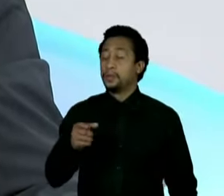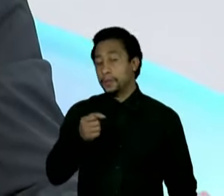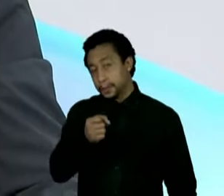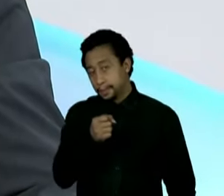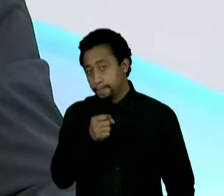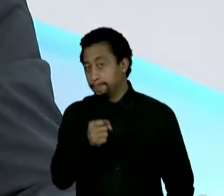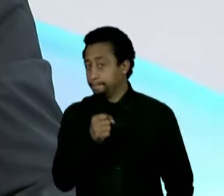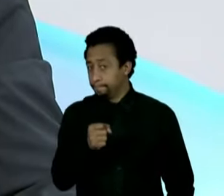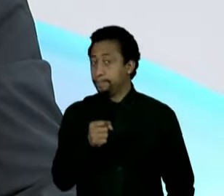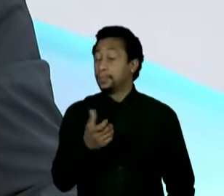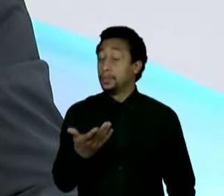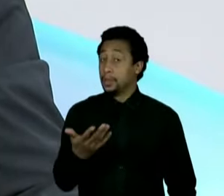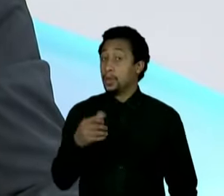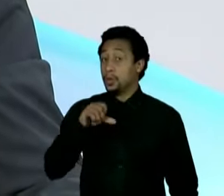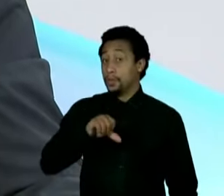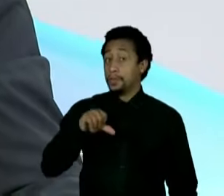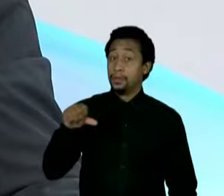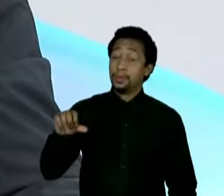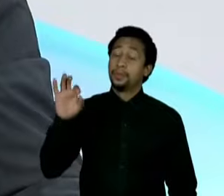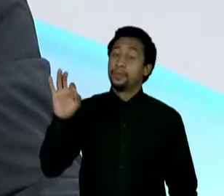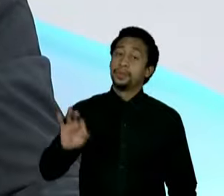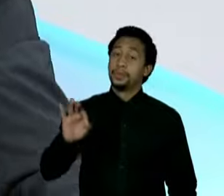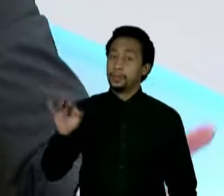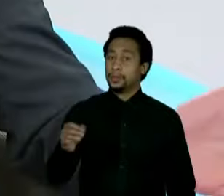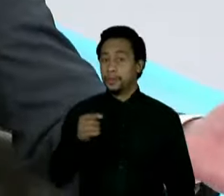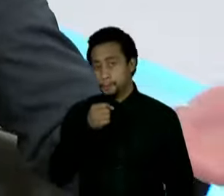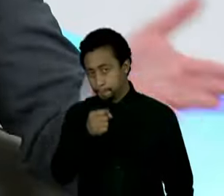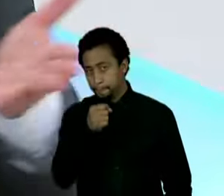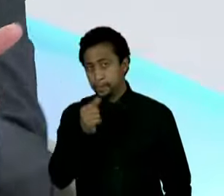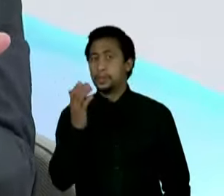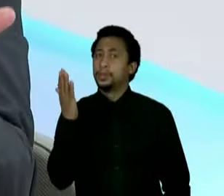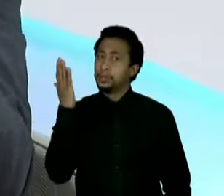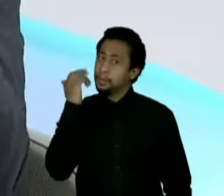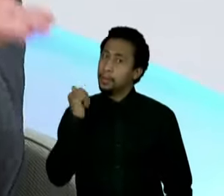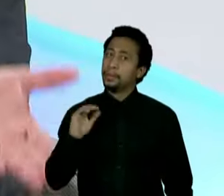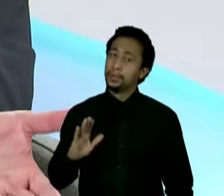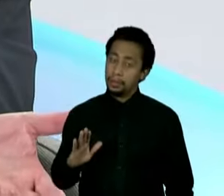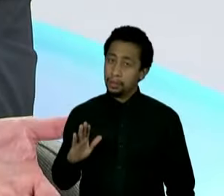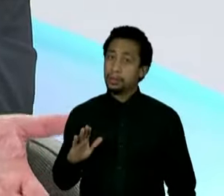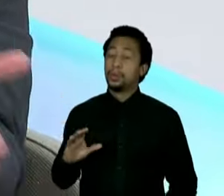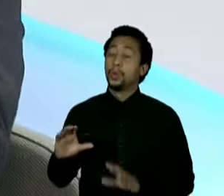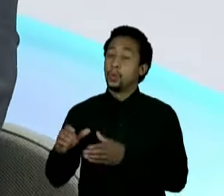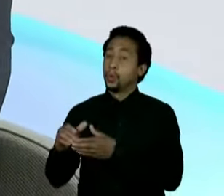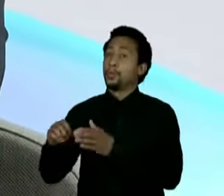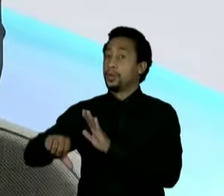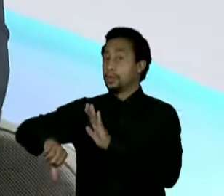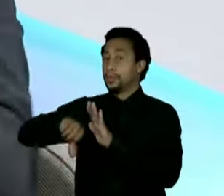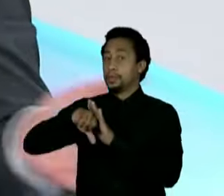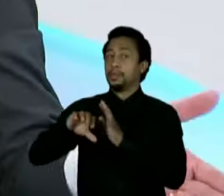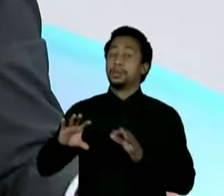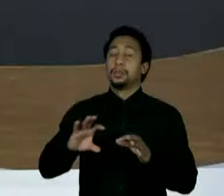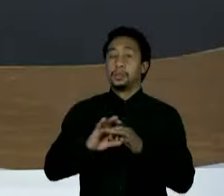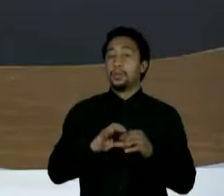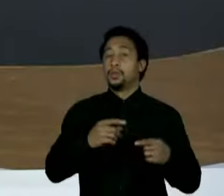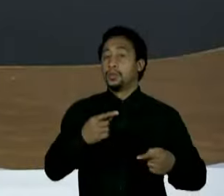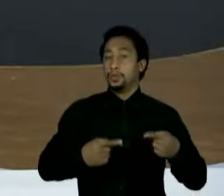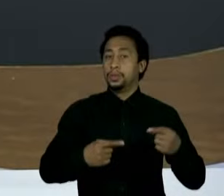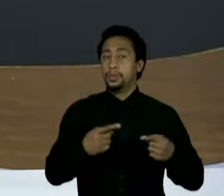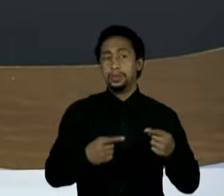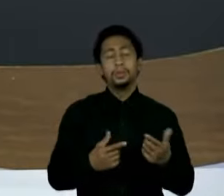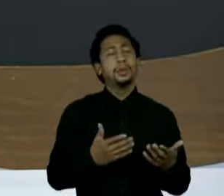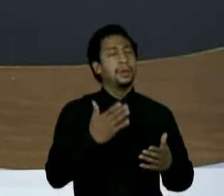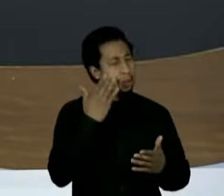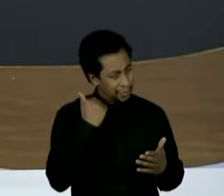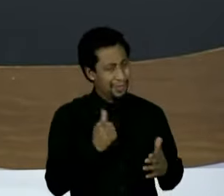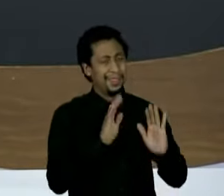exceção, mas 99% da imprensa sabe que existem vínculos de crime organizado com política. Não, estou cansada de saber, mas queria